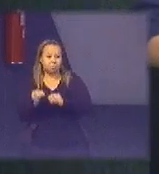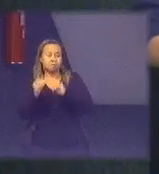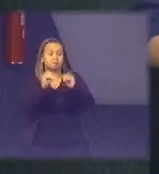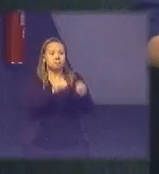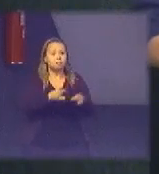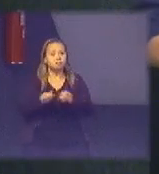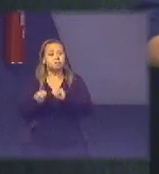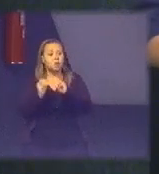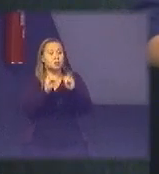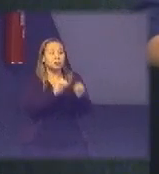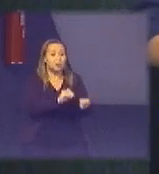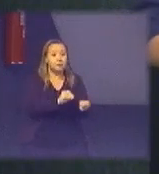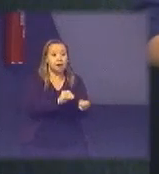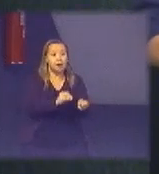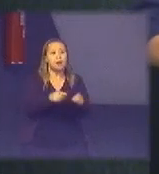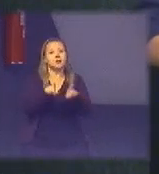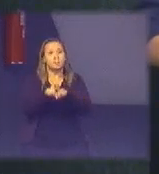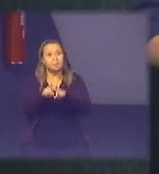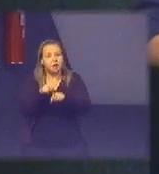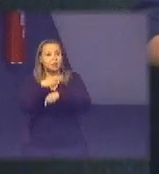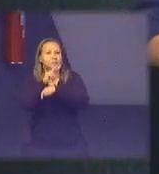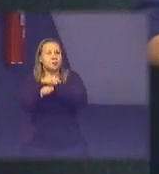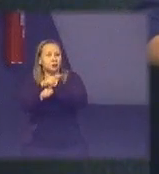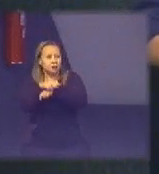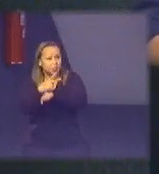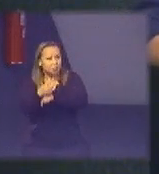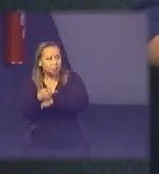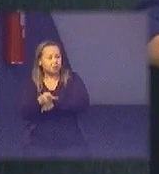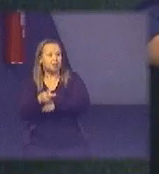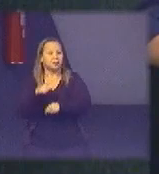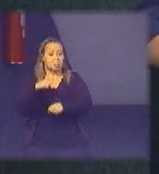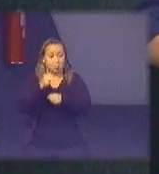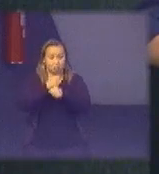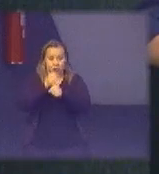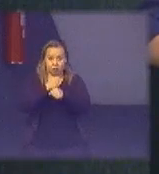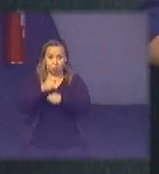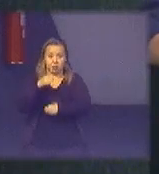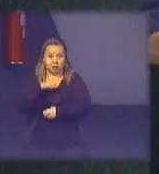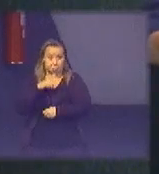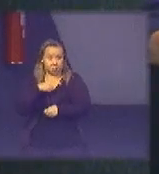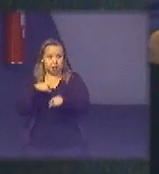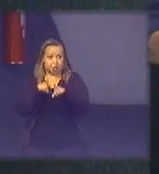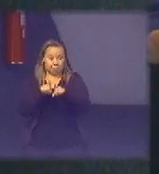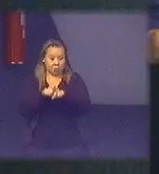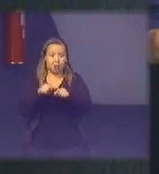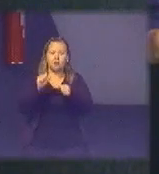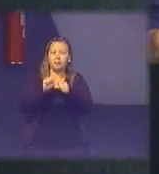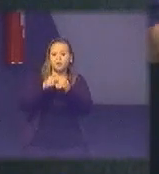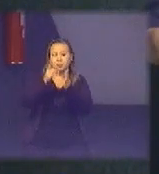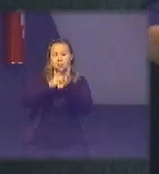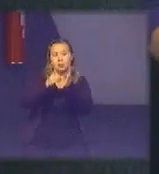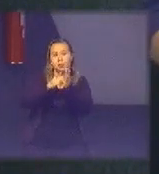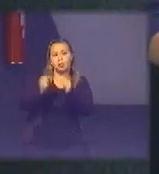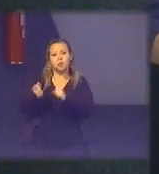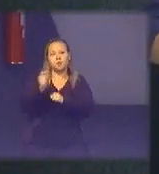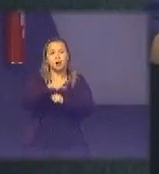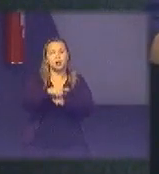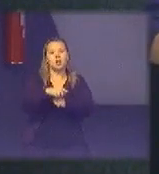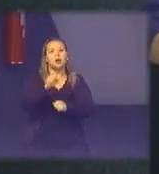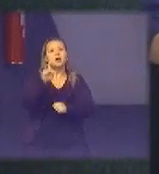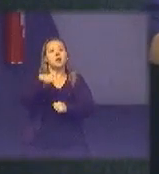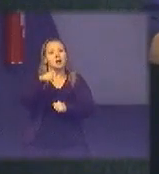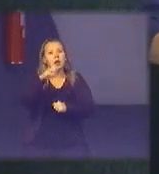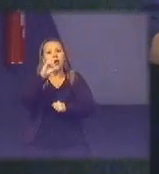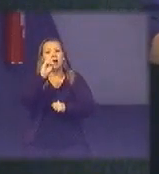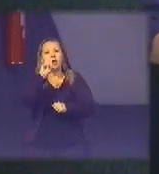e termos de execução descentralizada ele também cai esse ano e aí a vai fazer um decreto separado pra convênios e um decreto separado